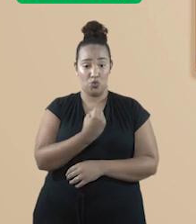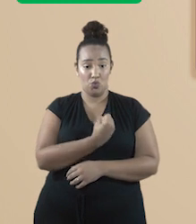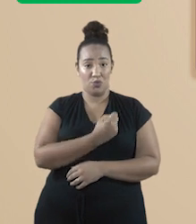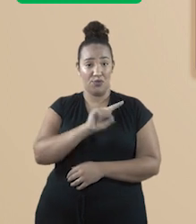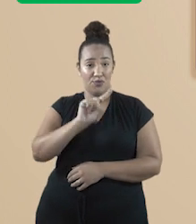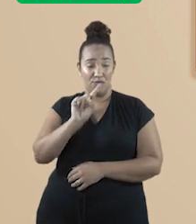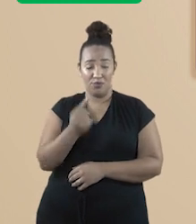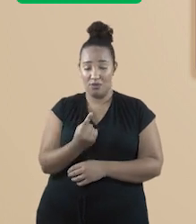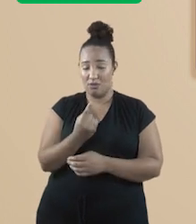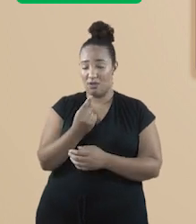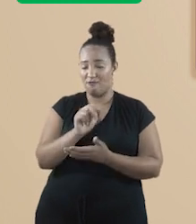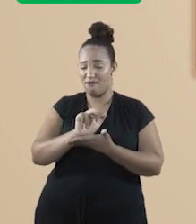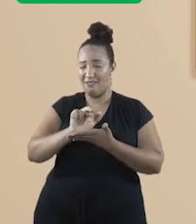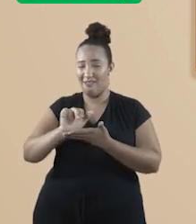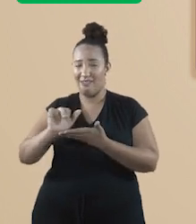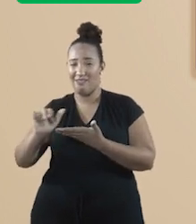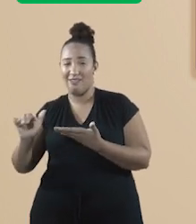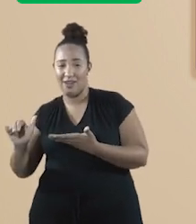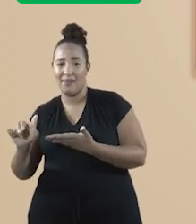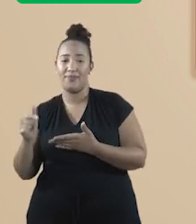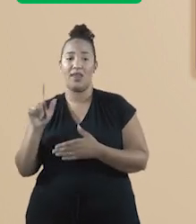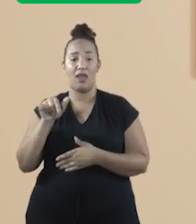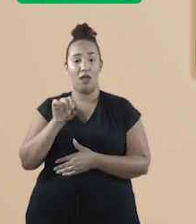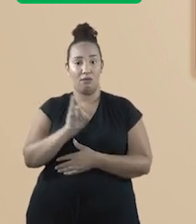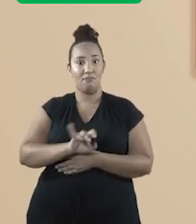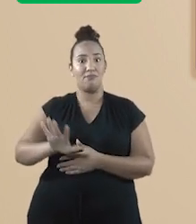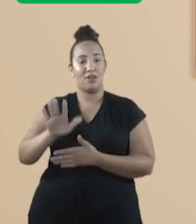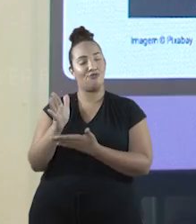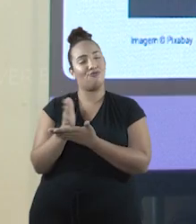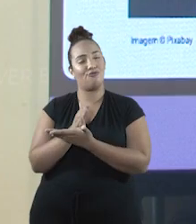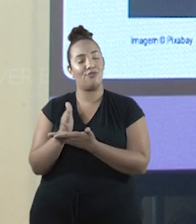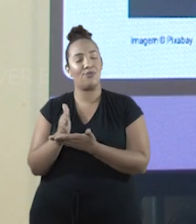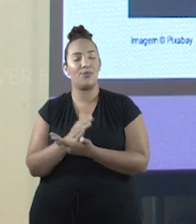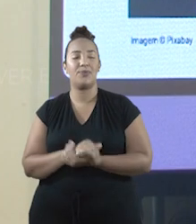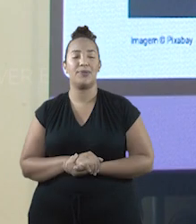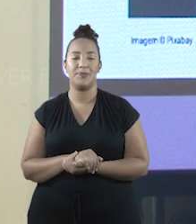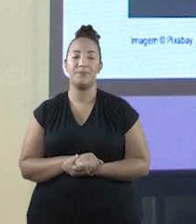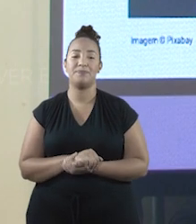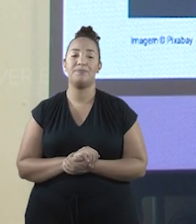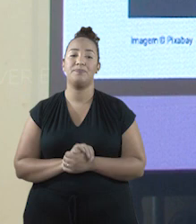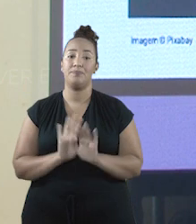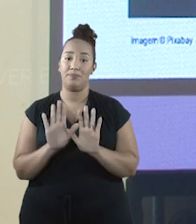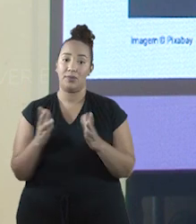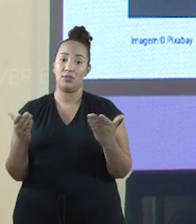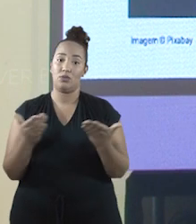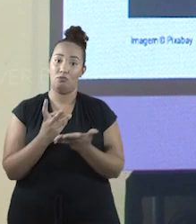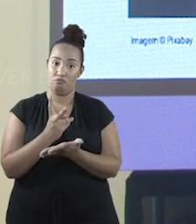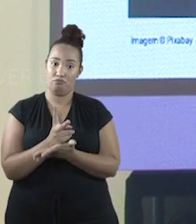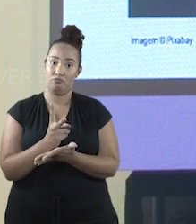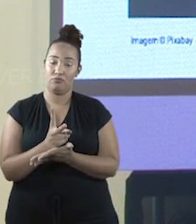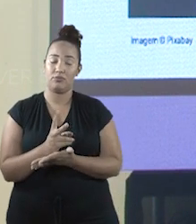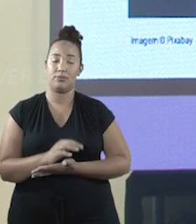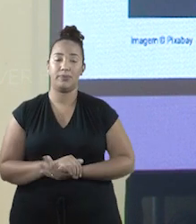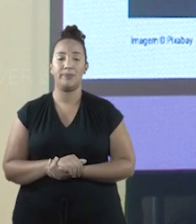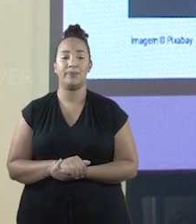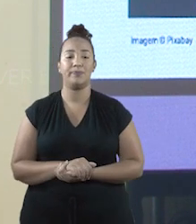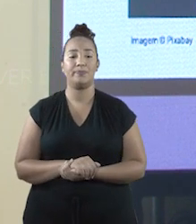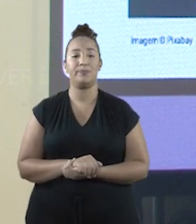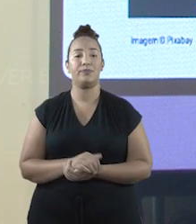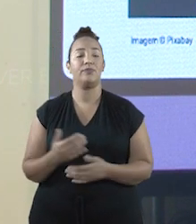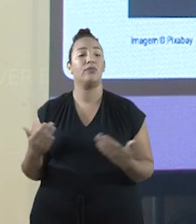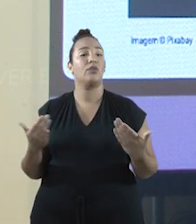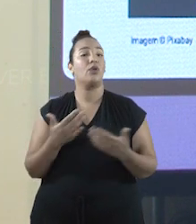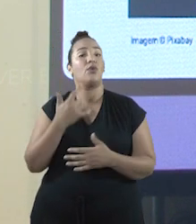decimais. Essas são apenas algumas delas. Mas, agora, vamos continuar. Vamos ver